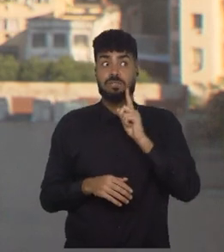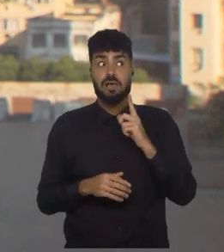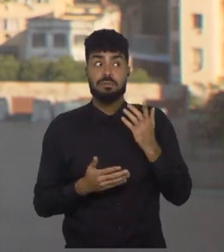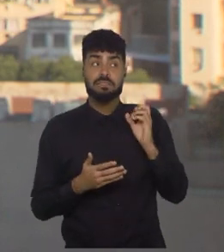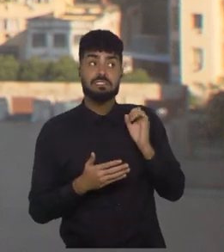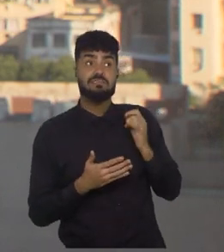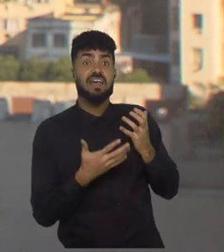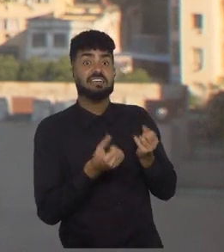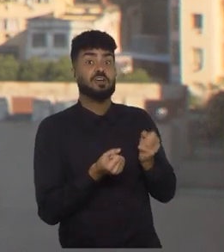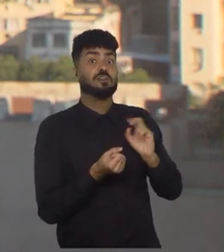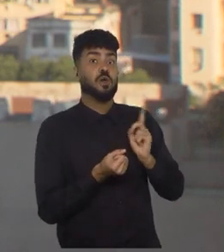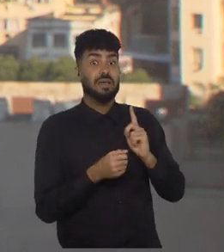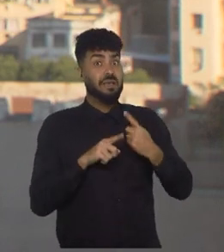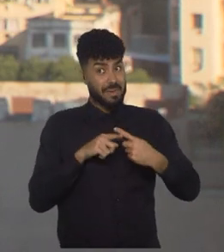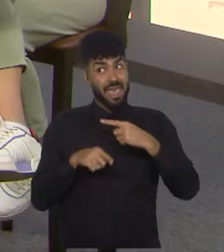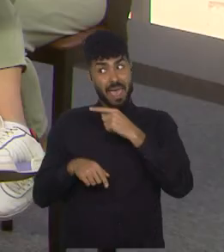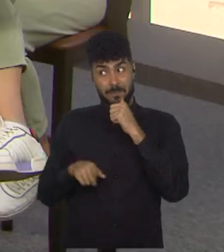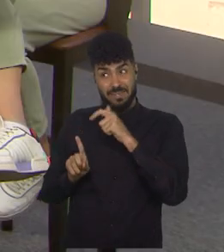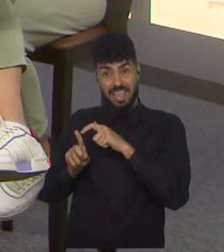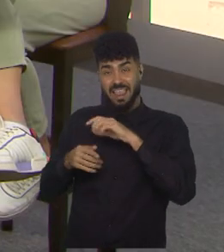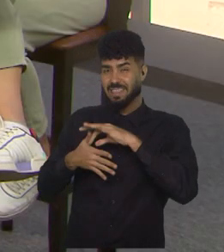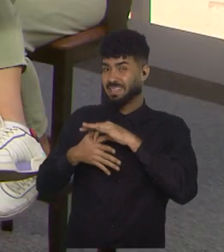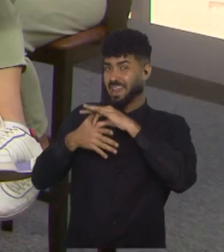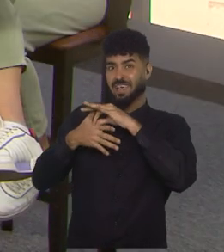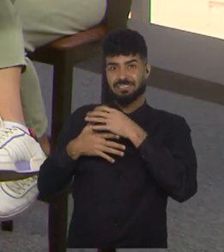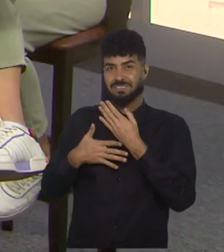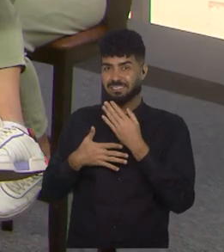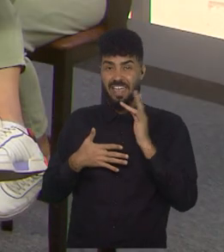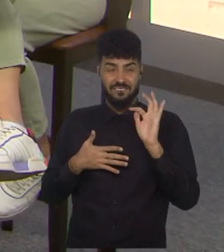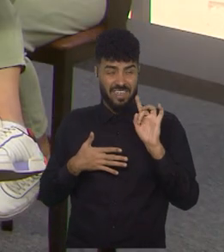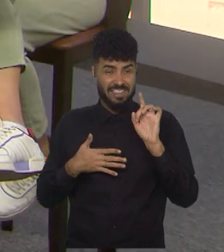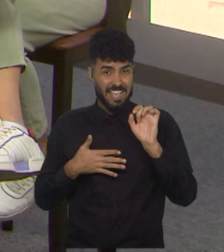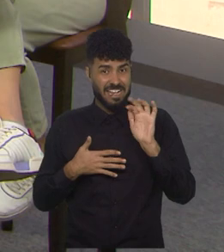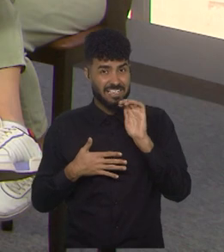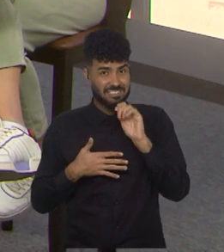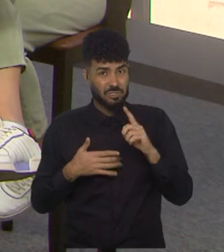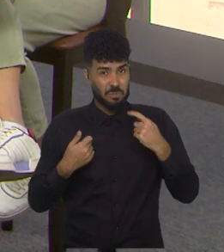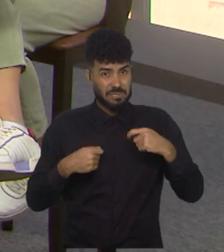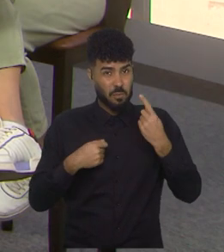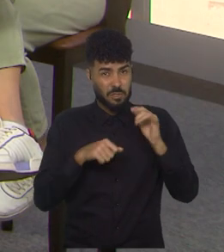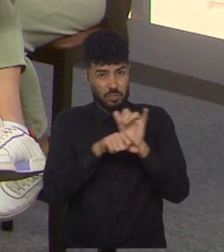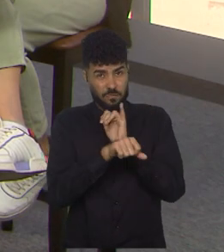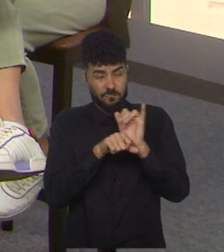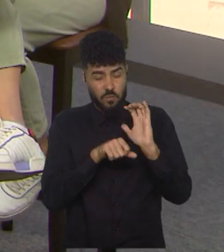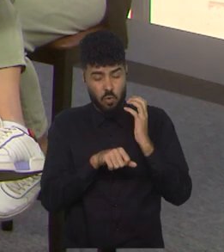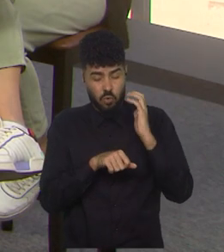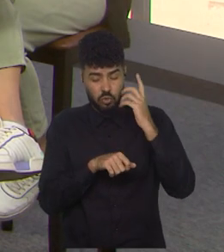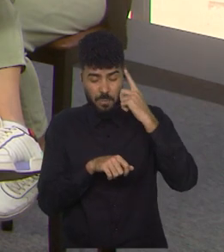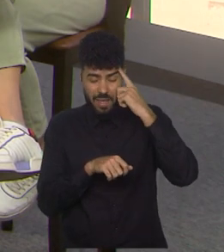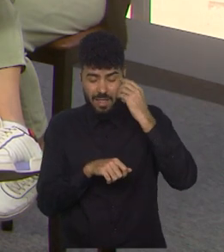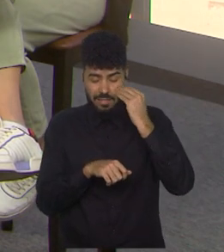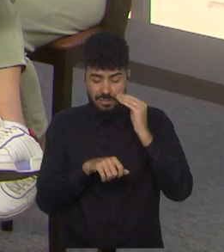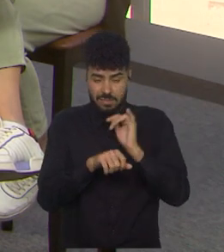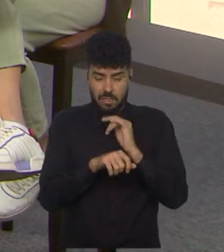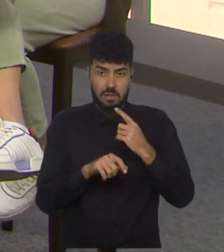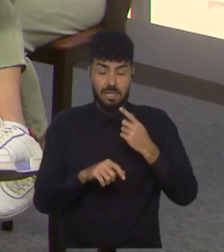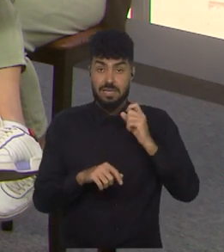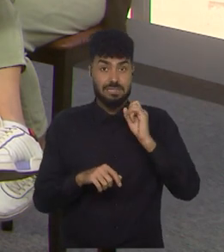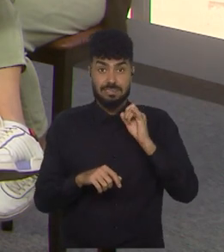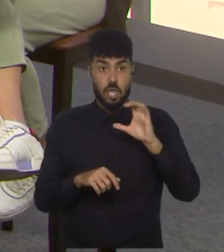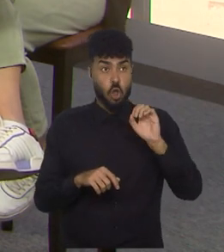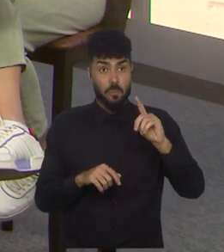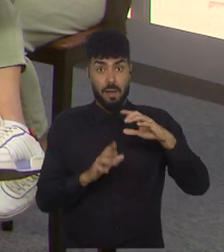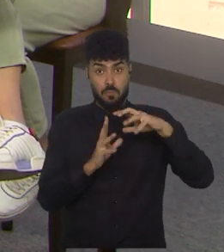liderança. Eu acho que a federação tem que fazer um esforço. Na Copa do Mundo, a Espanha tem, se for